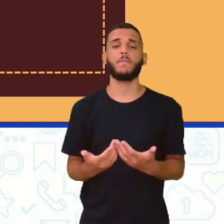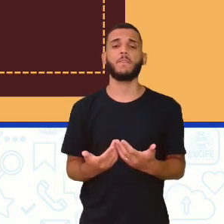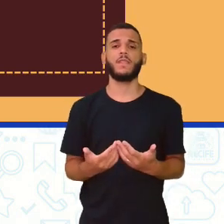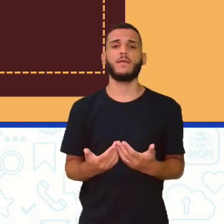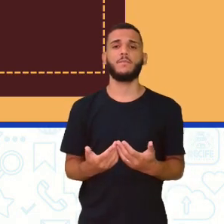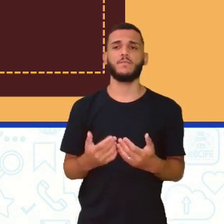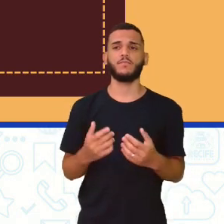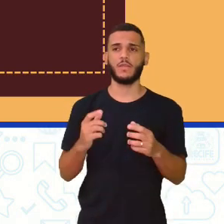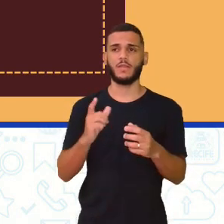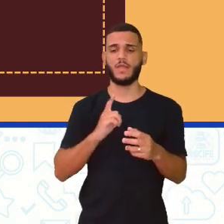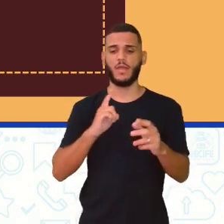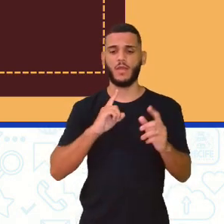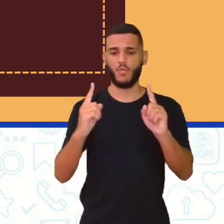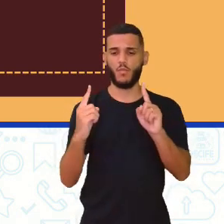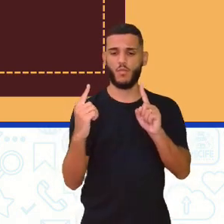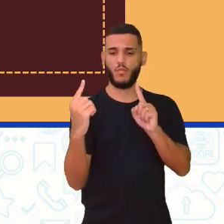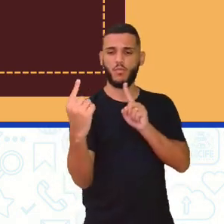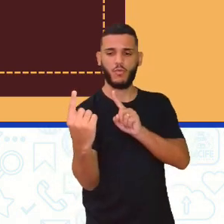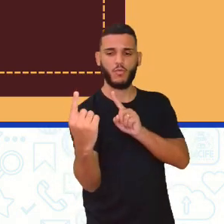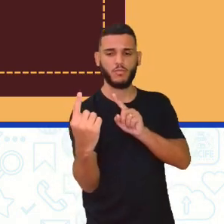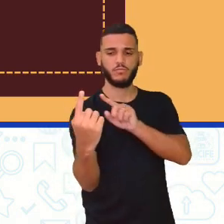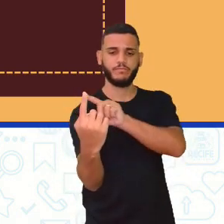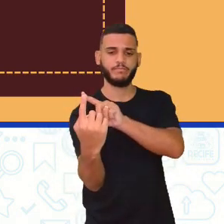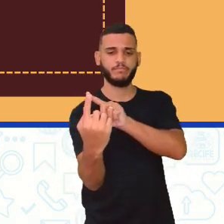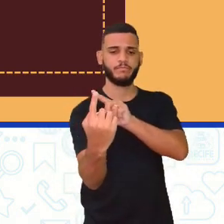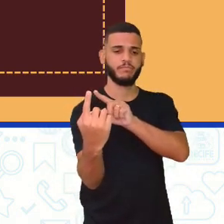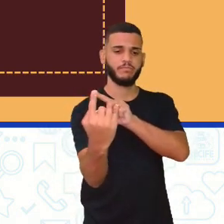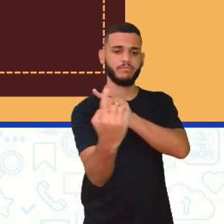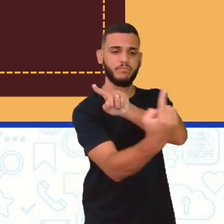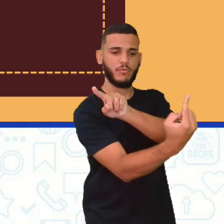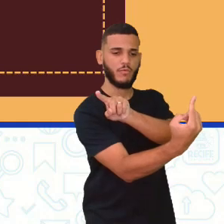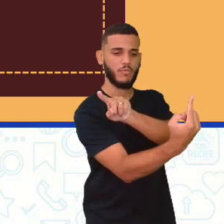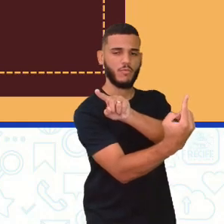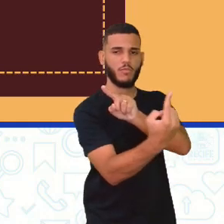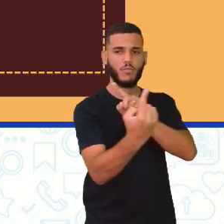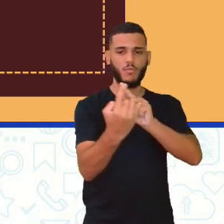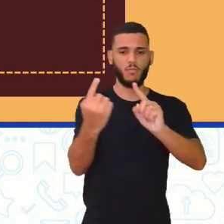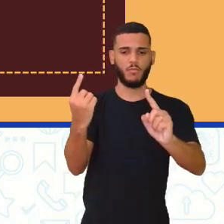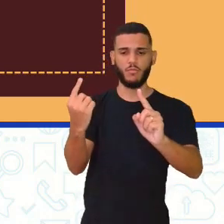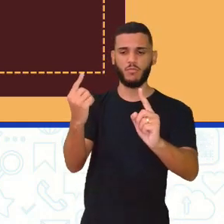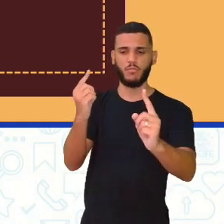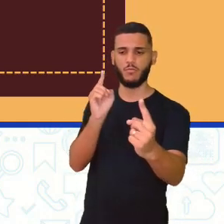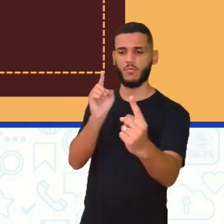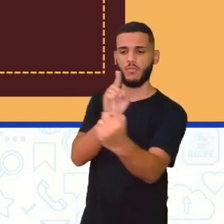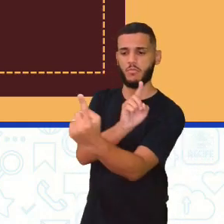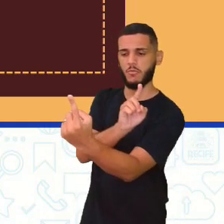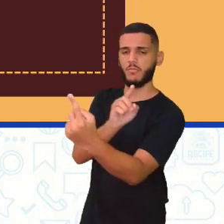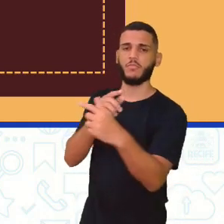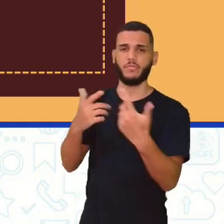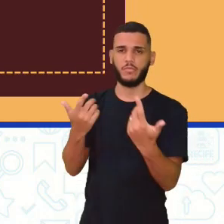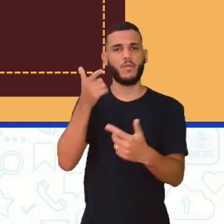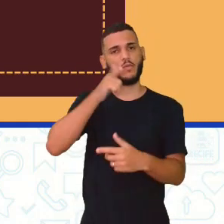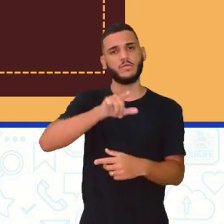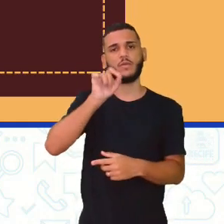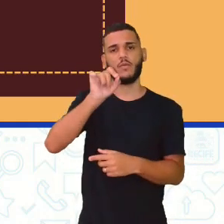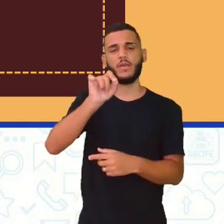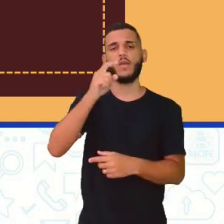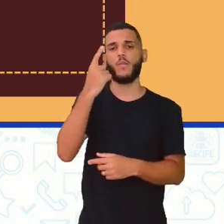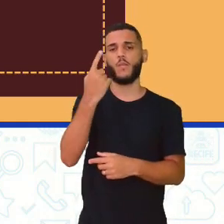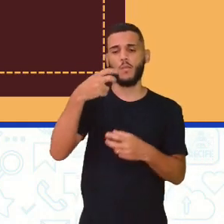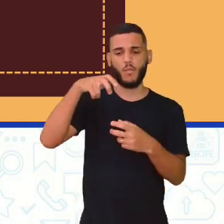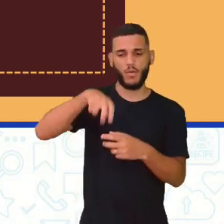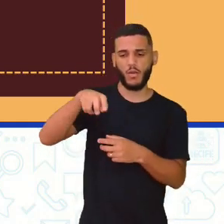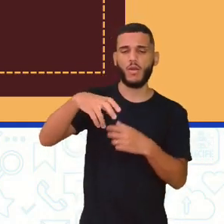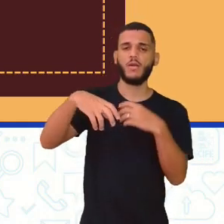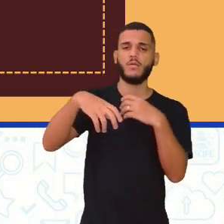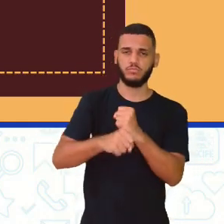Então, quando um rebatedor sai de um lado para o outro, eles conseguem aí marcar uma corrida, né? Então, significa que